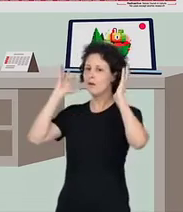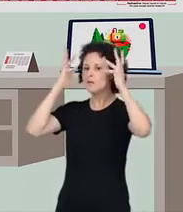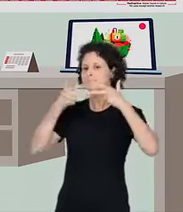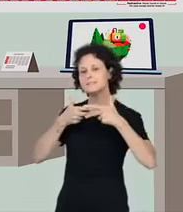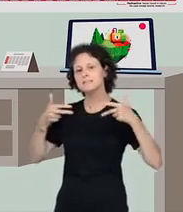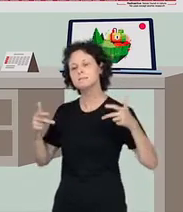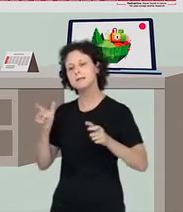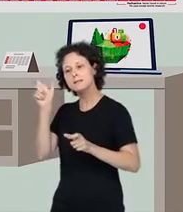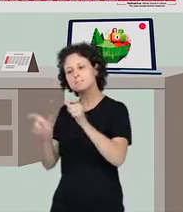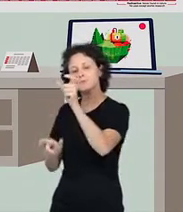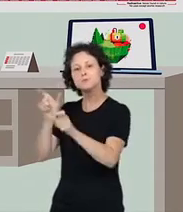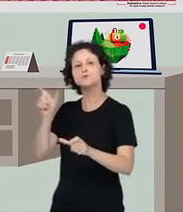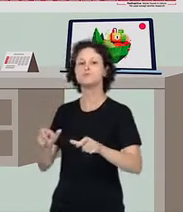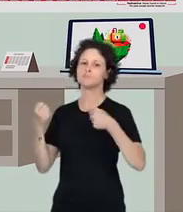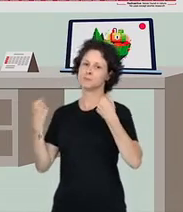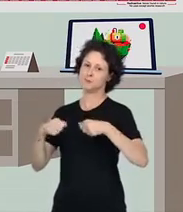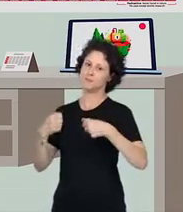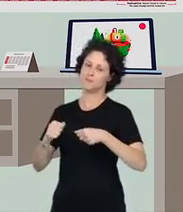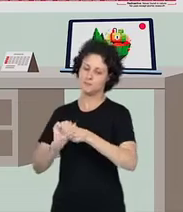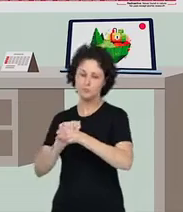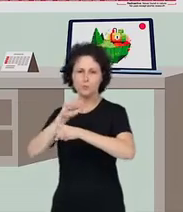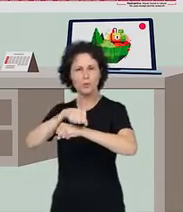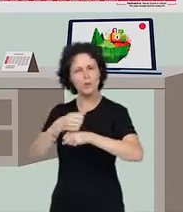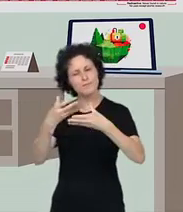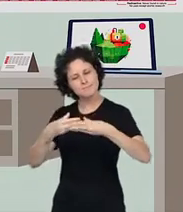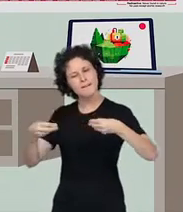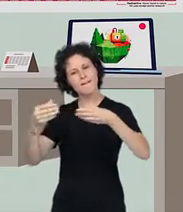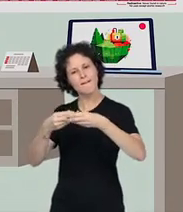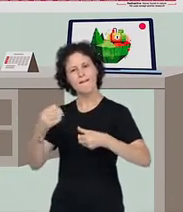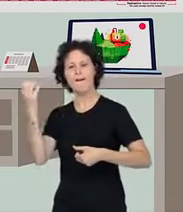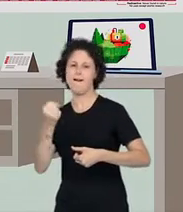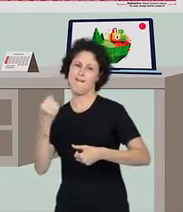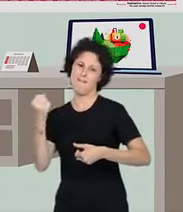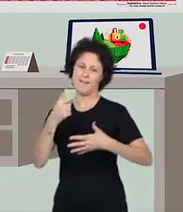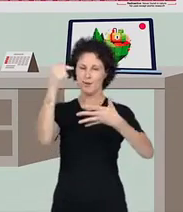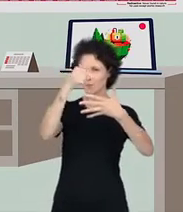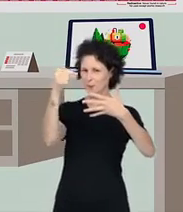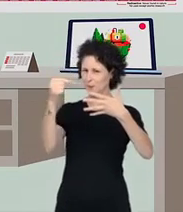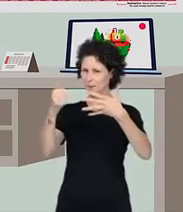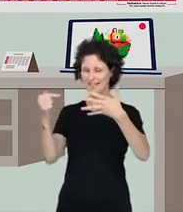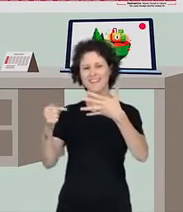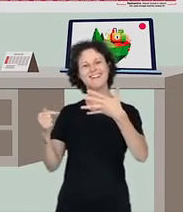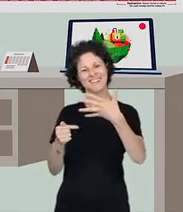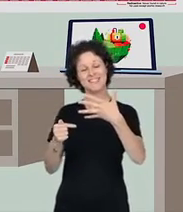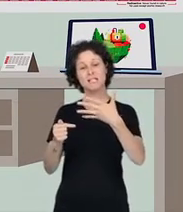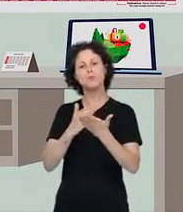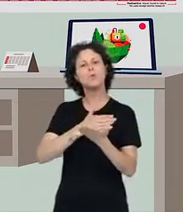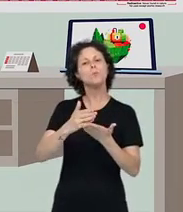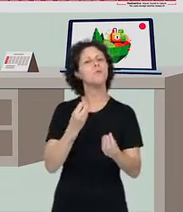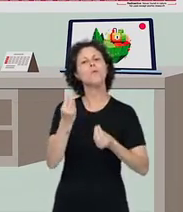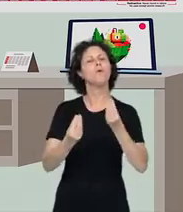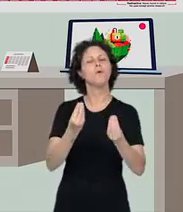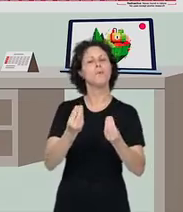vão servir para o ser humano. Eles fornecem o couro, a lã, o leite e muitas outras coisas. E isso começou